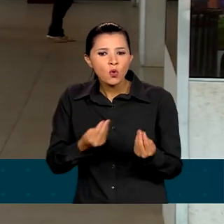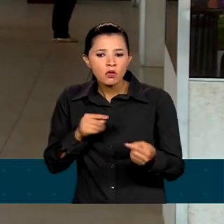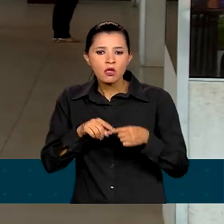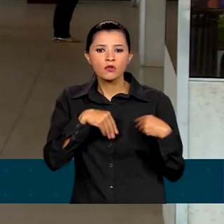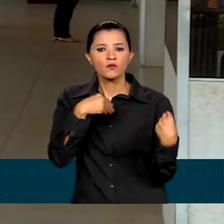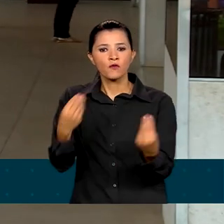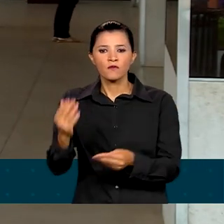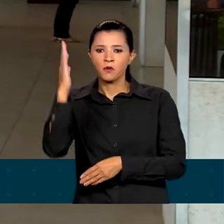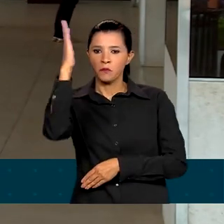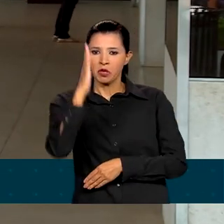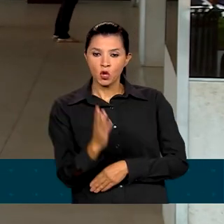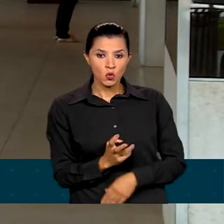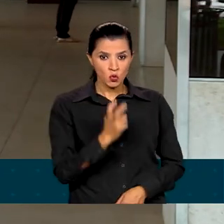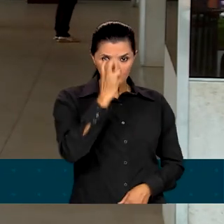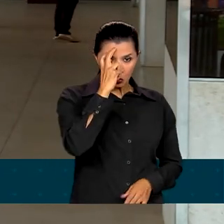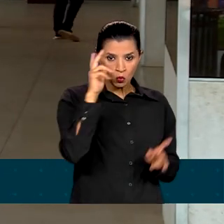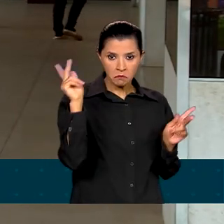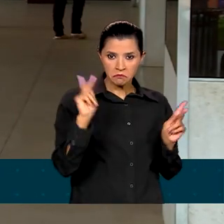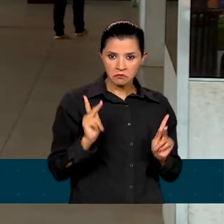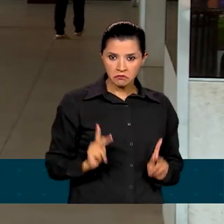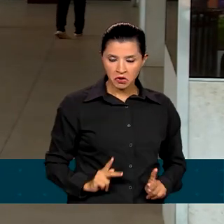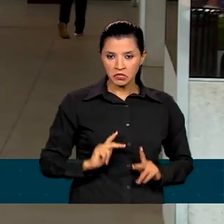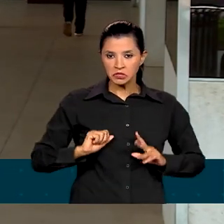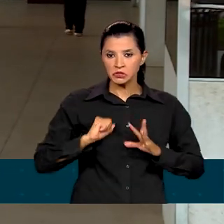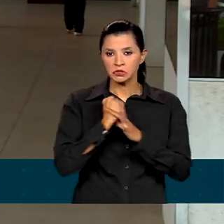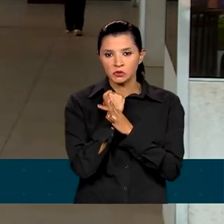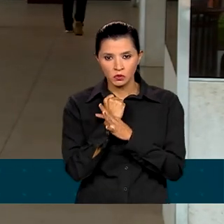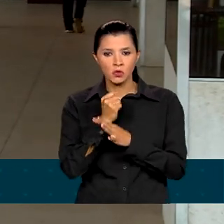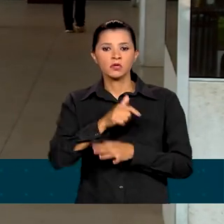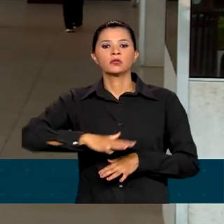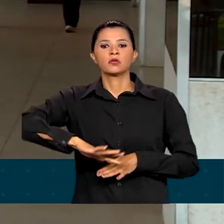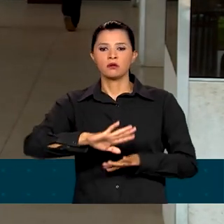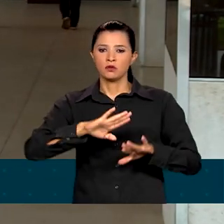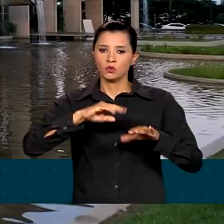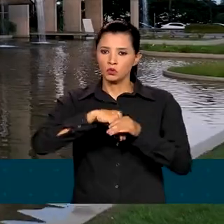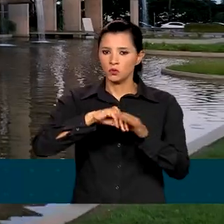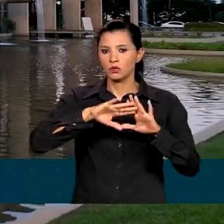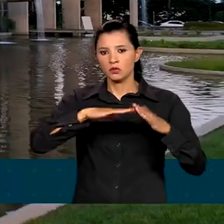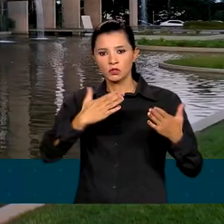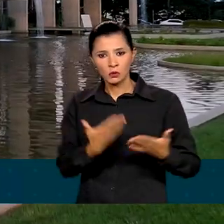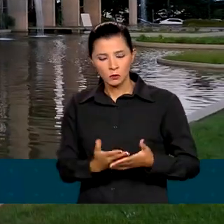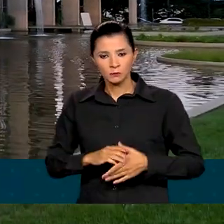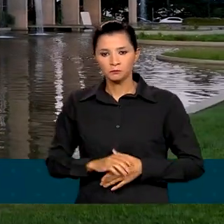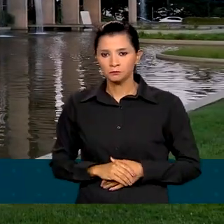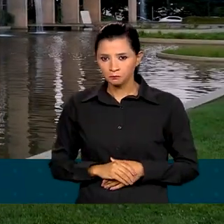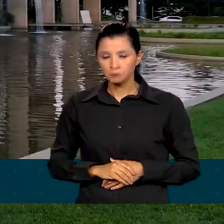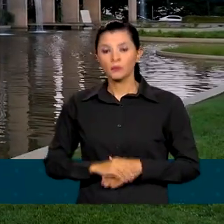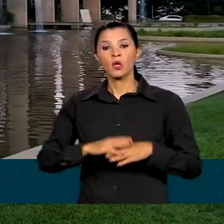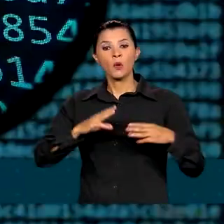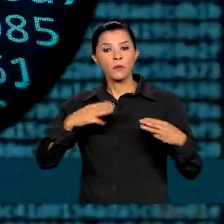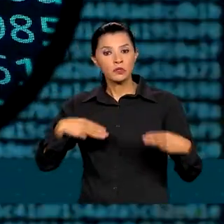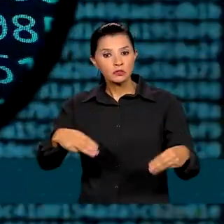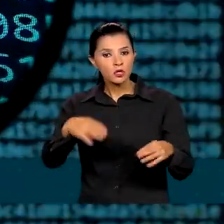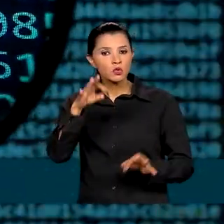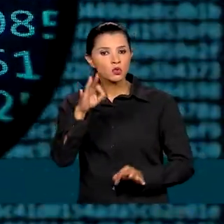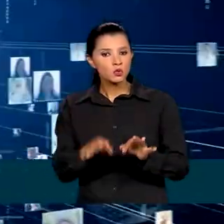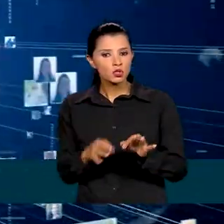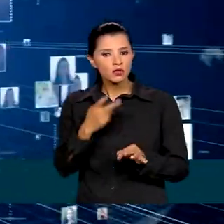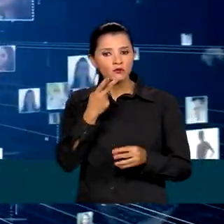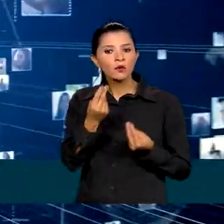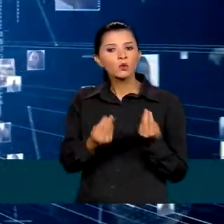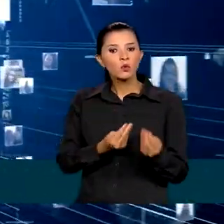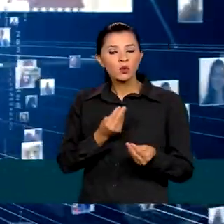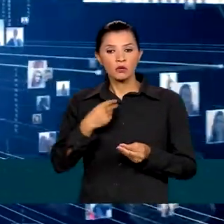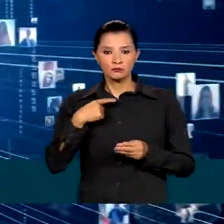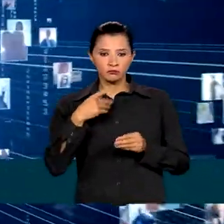país a cultura da paz e segurança no ambiente escolar. Segundo o Ministério da Justiça, o monitoramento